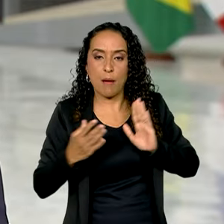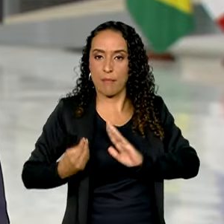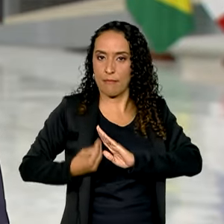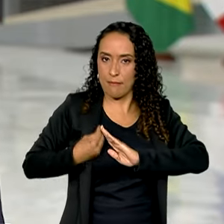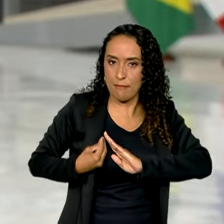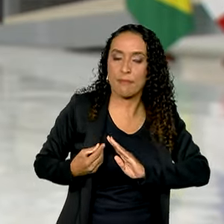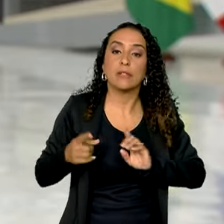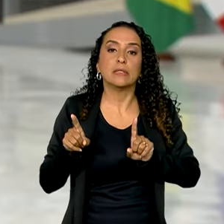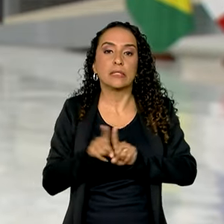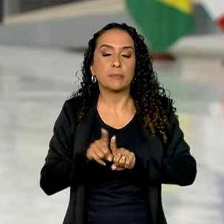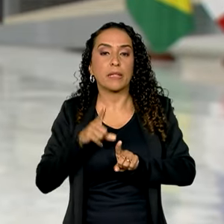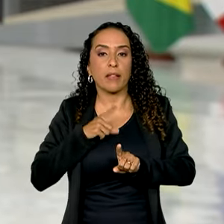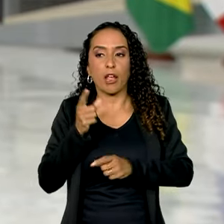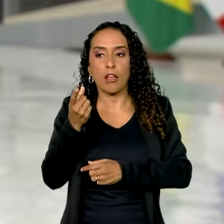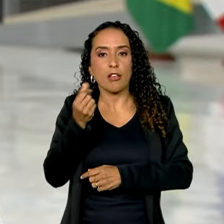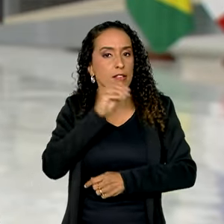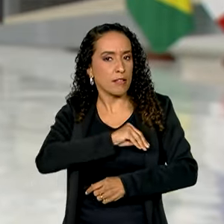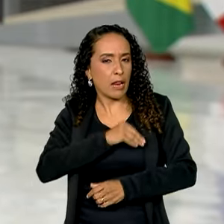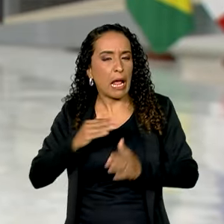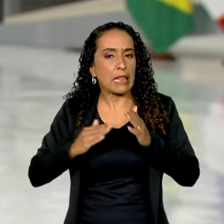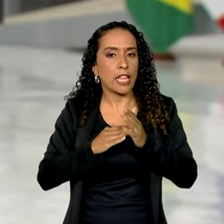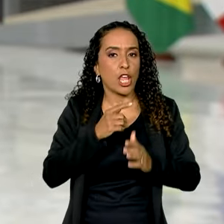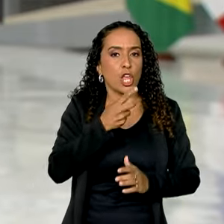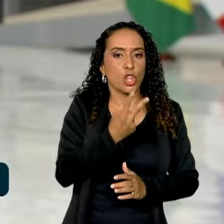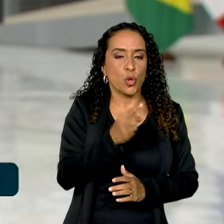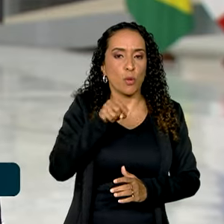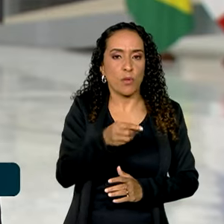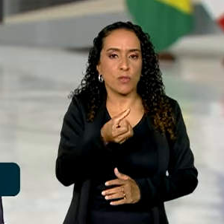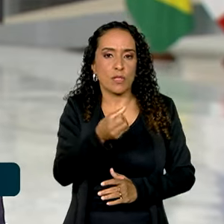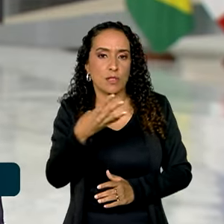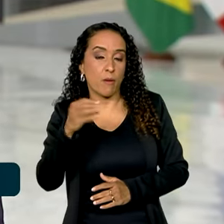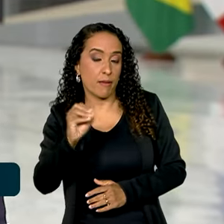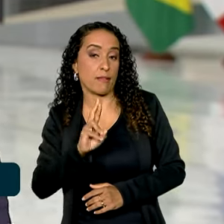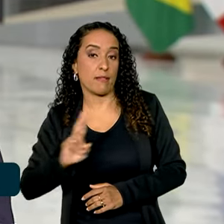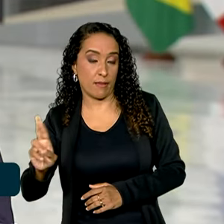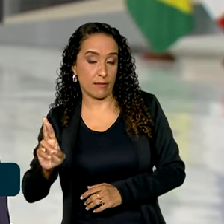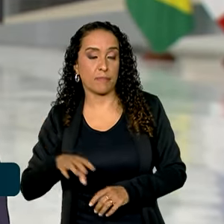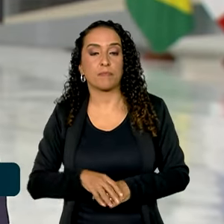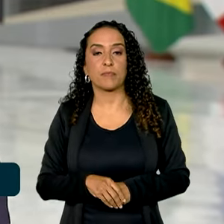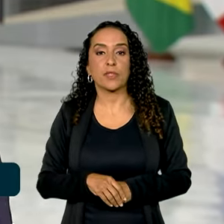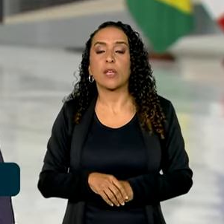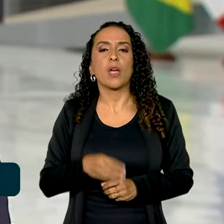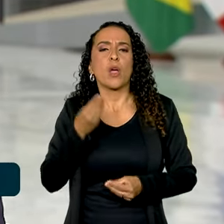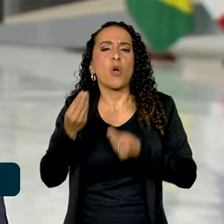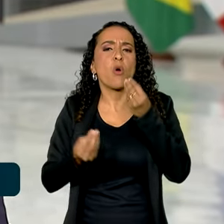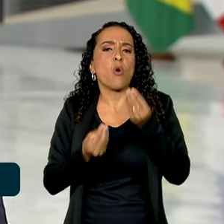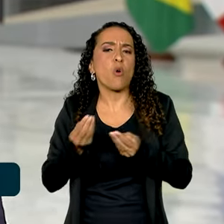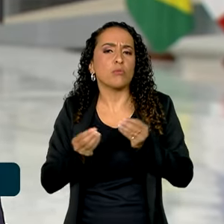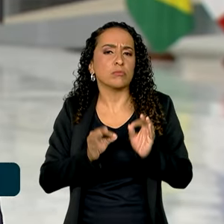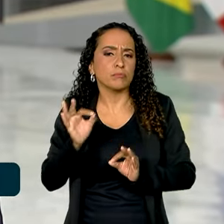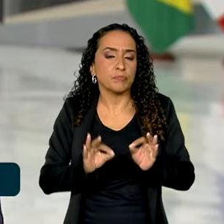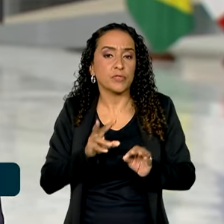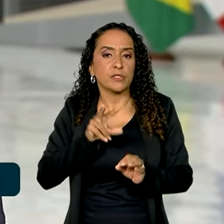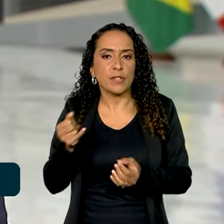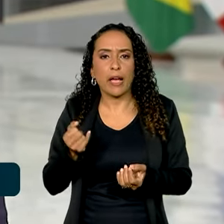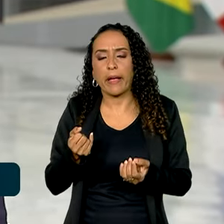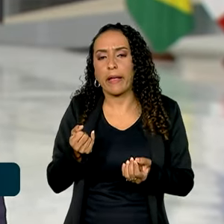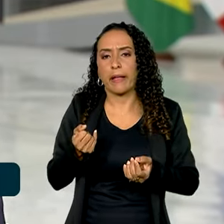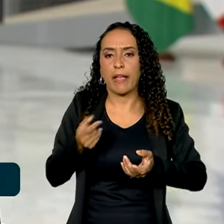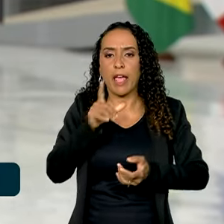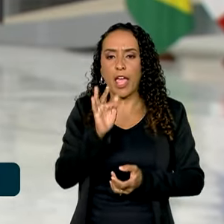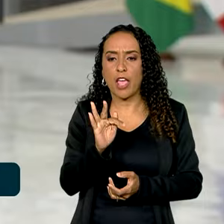Minha Vida e tem renda de até R$ 2.640. Vai funcionar como um consignado do FGTS.